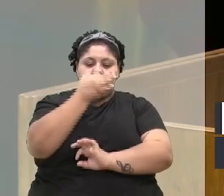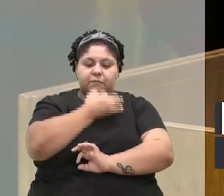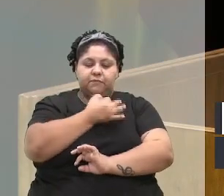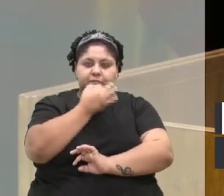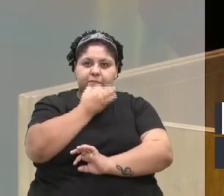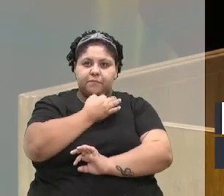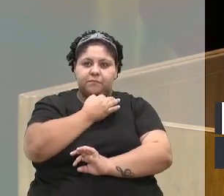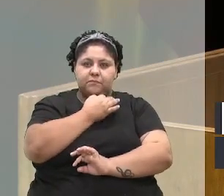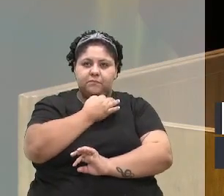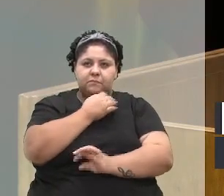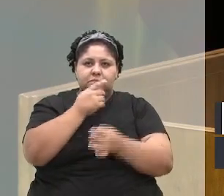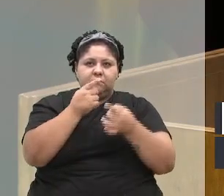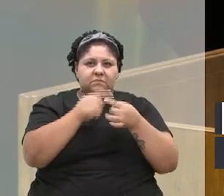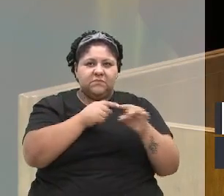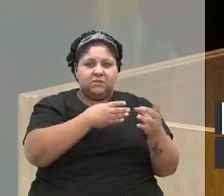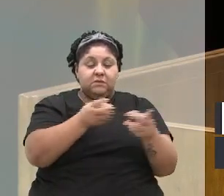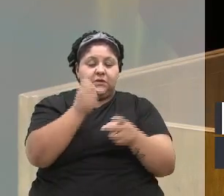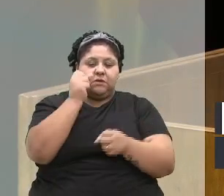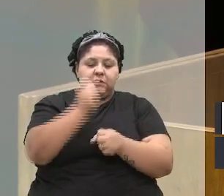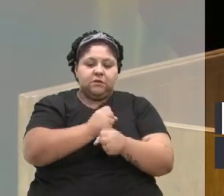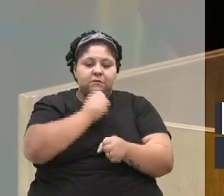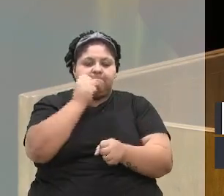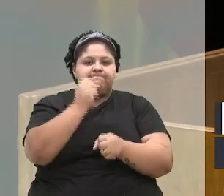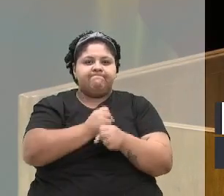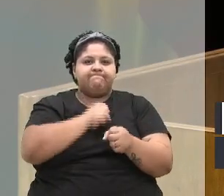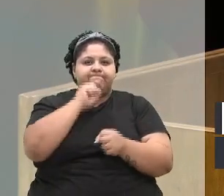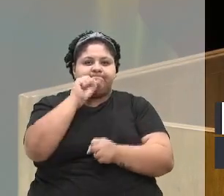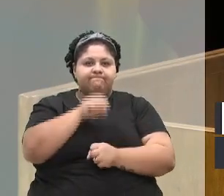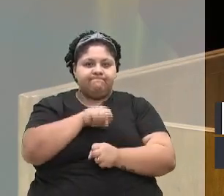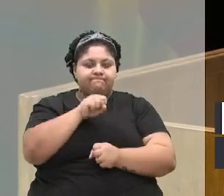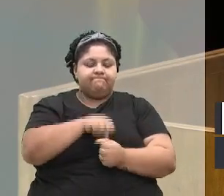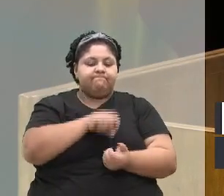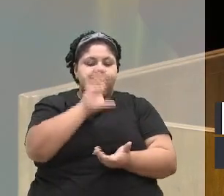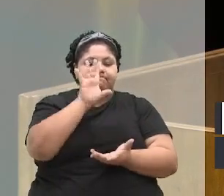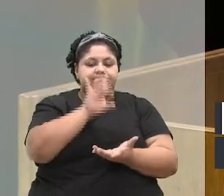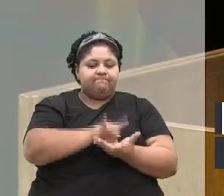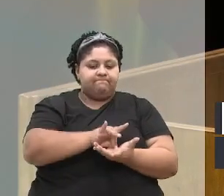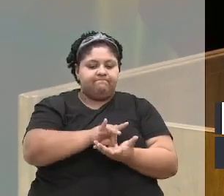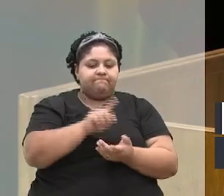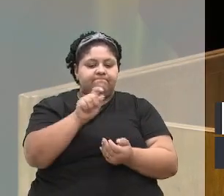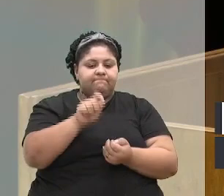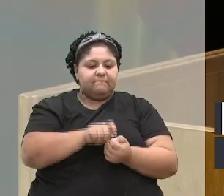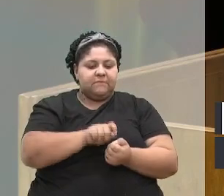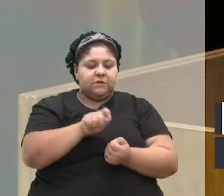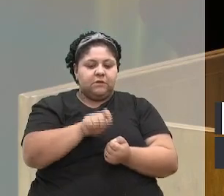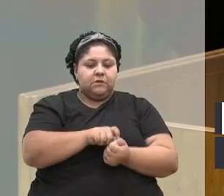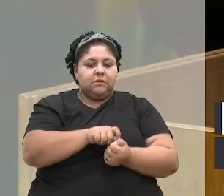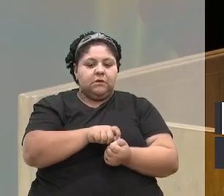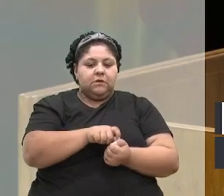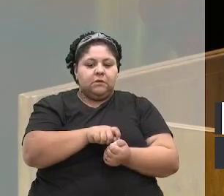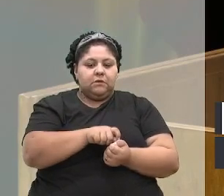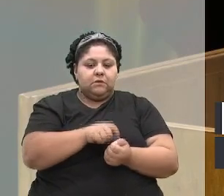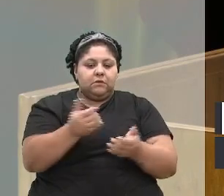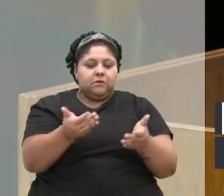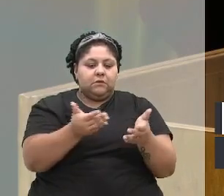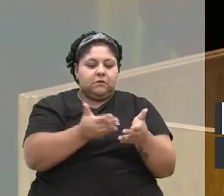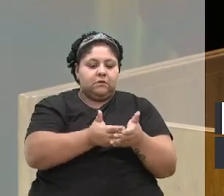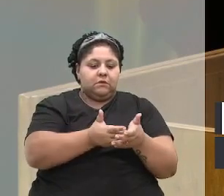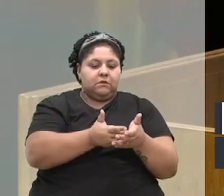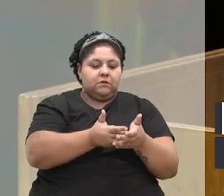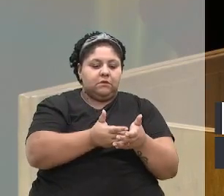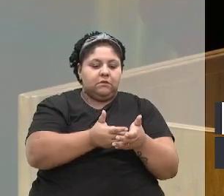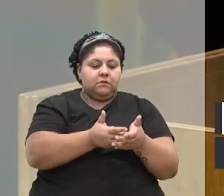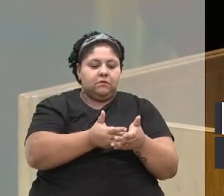mas muitas obras irão sim ser concretizadas e realizadas até esse pleito de